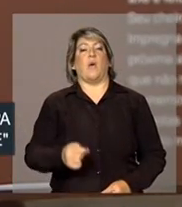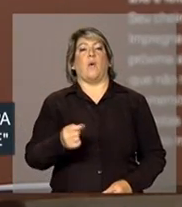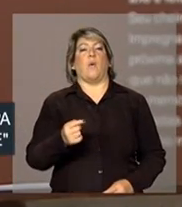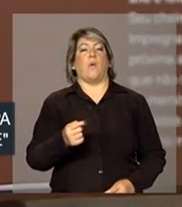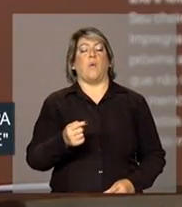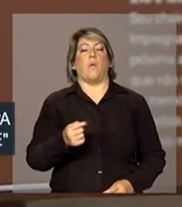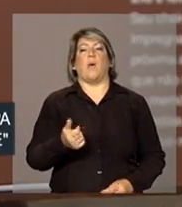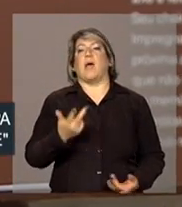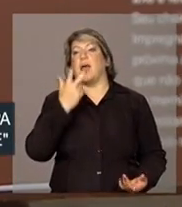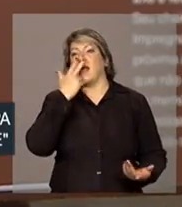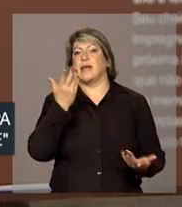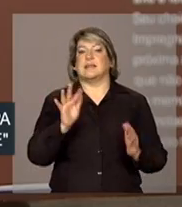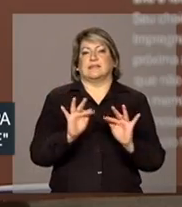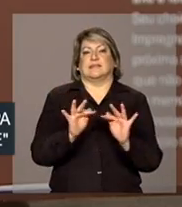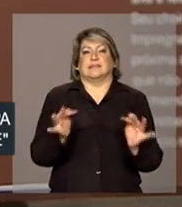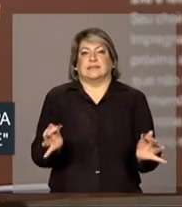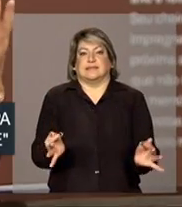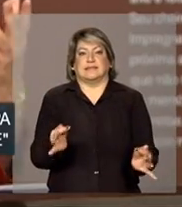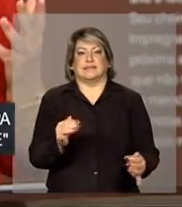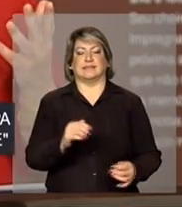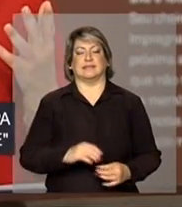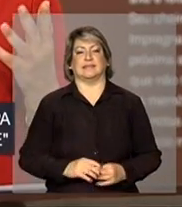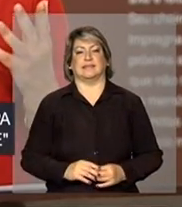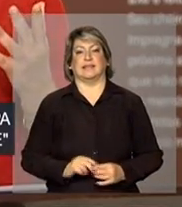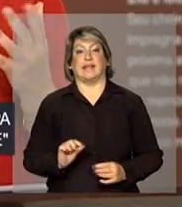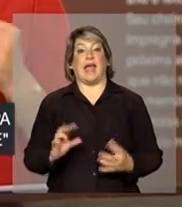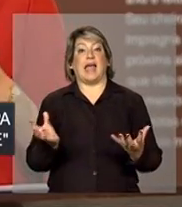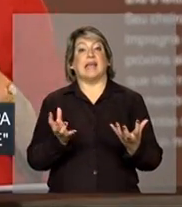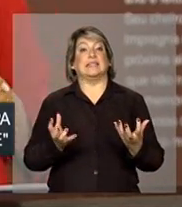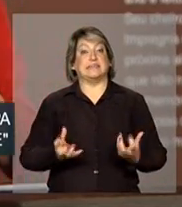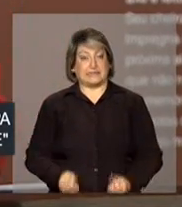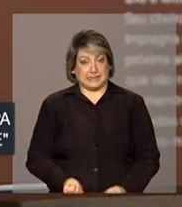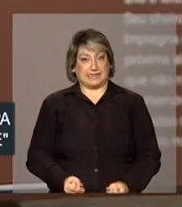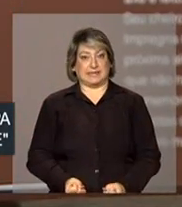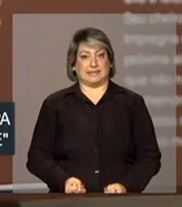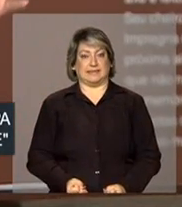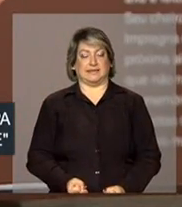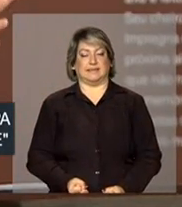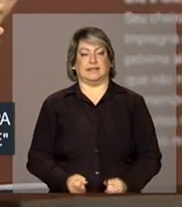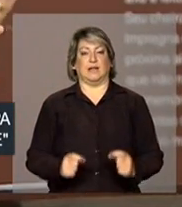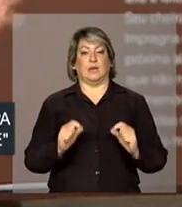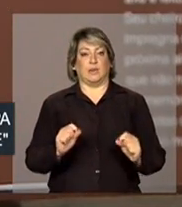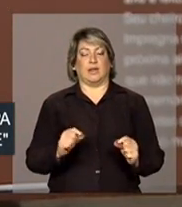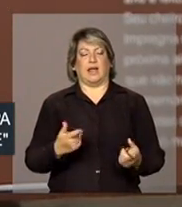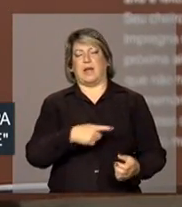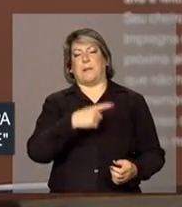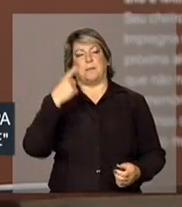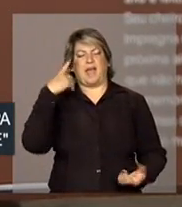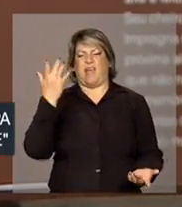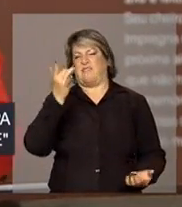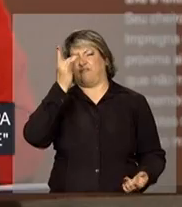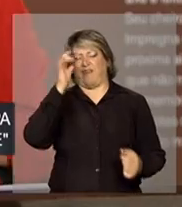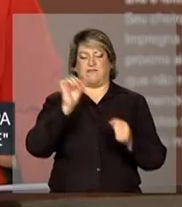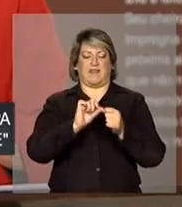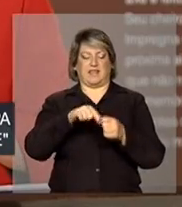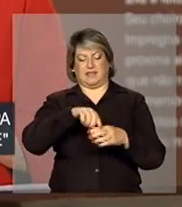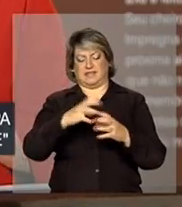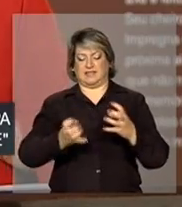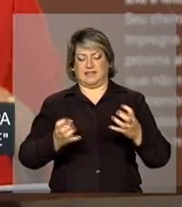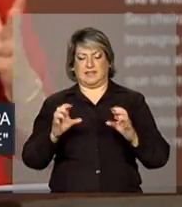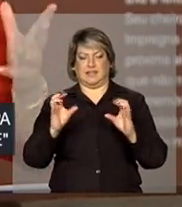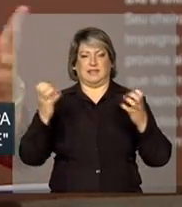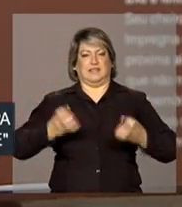ingênua aceitação de que, ah, não, é muito fácil fazer uma cachirola,